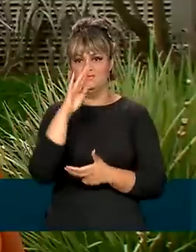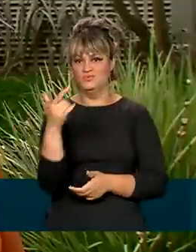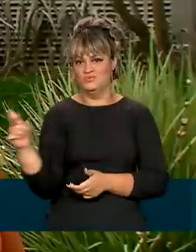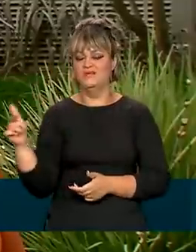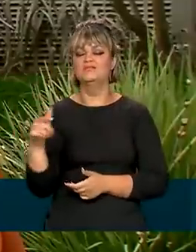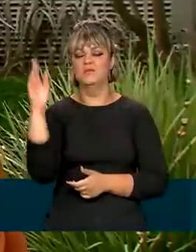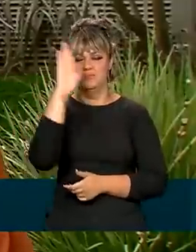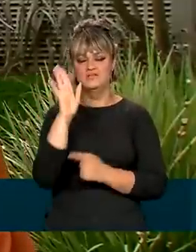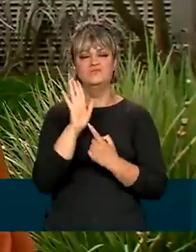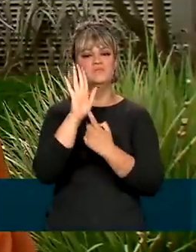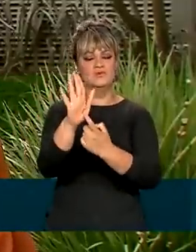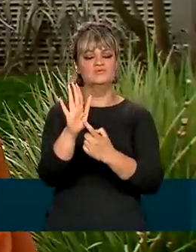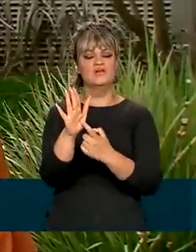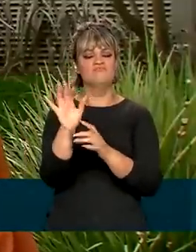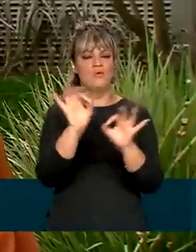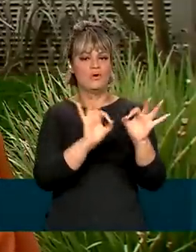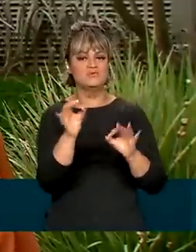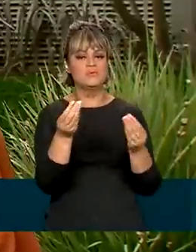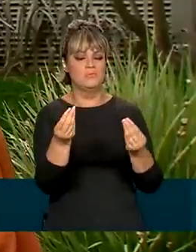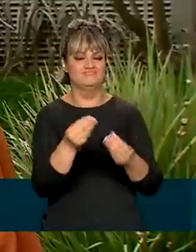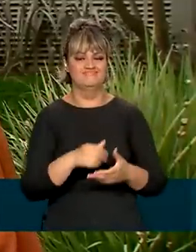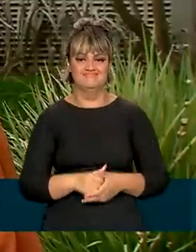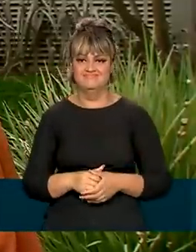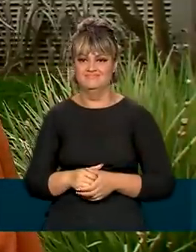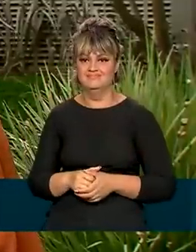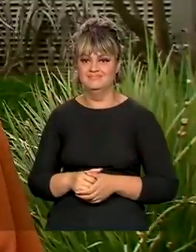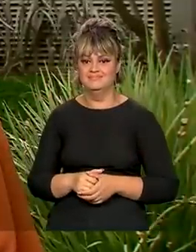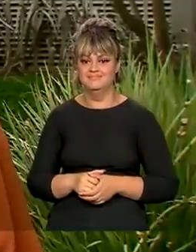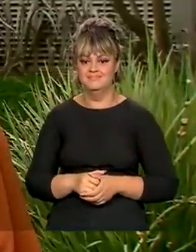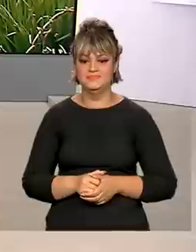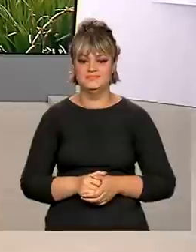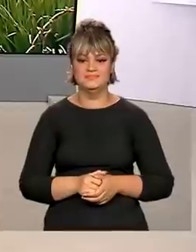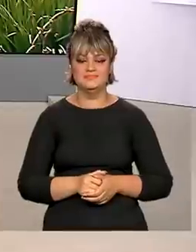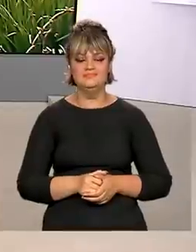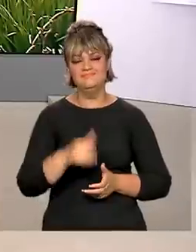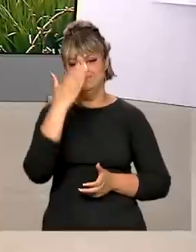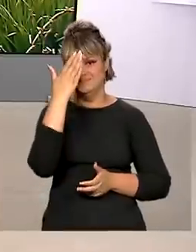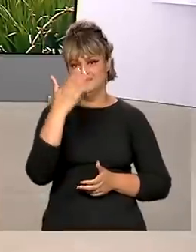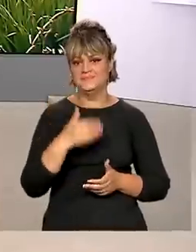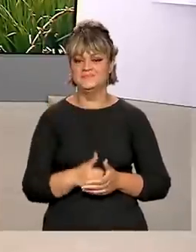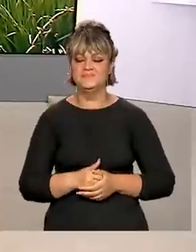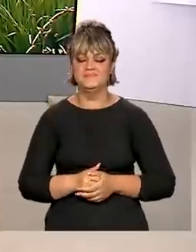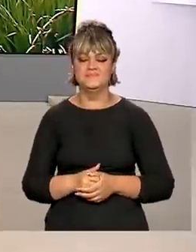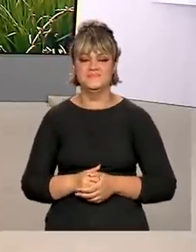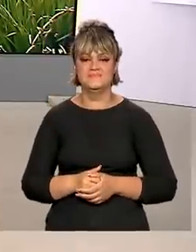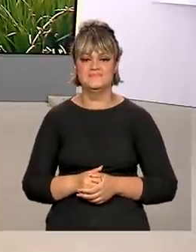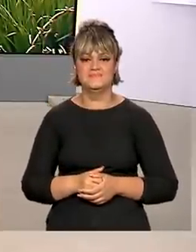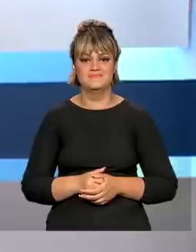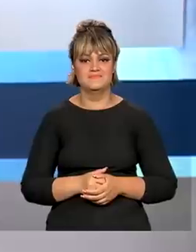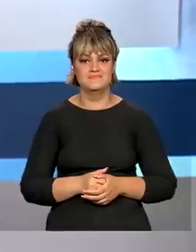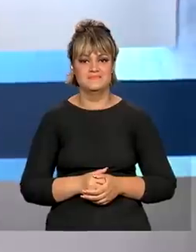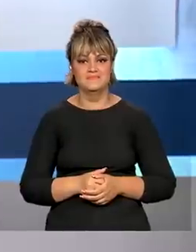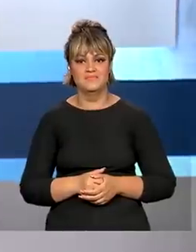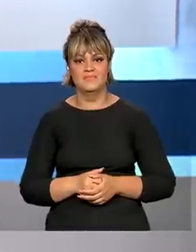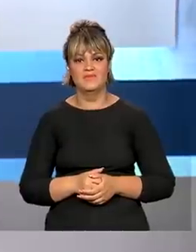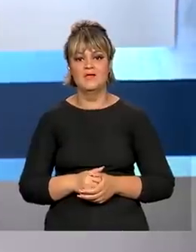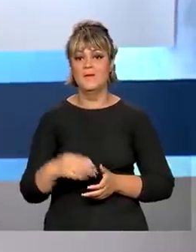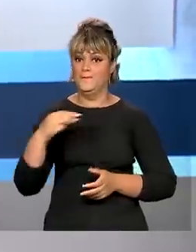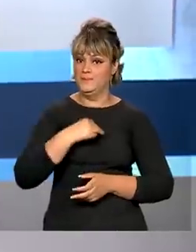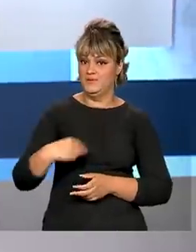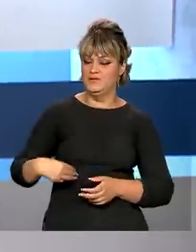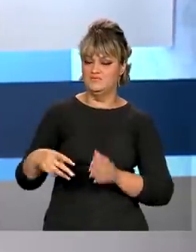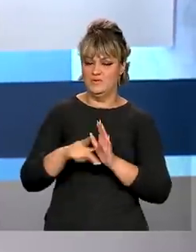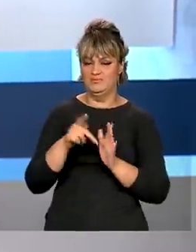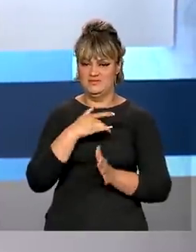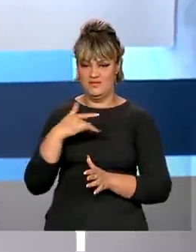trabalho desenvolvido aqui para todo mundo. Voltamos com você, Renata. Obrigada, Márcia, pelas suas informações. E olha, o ministro da